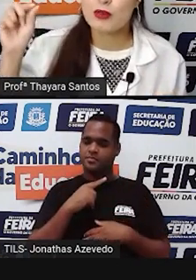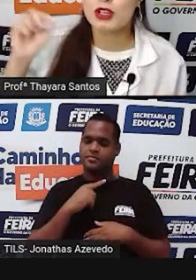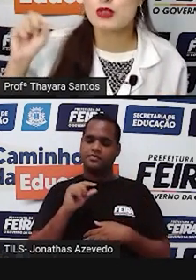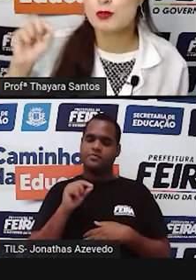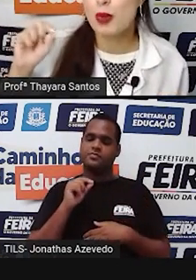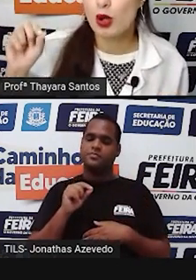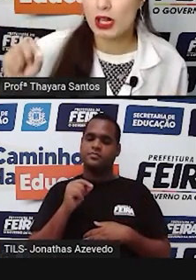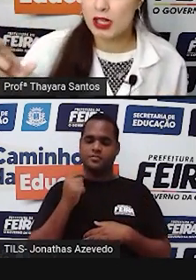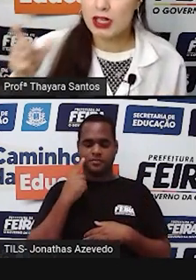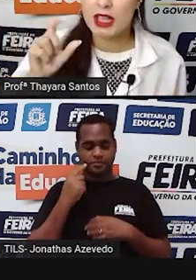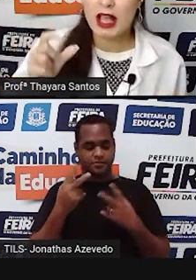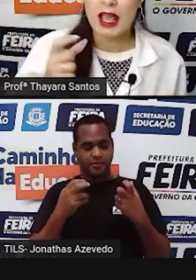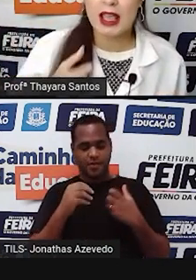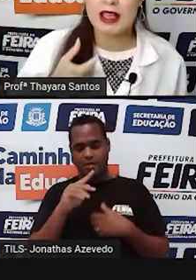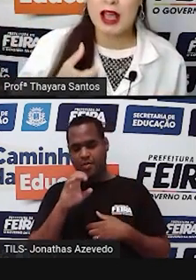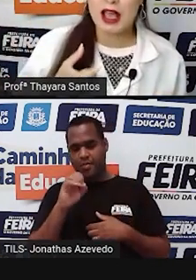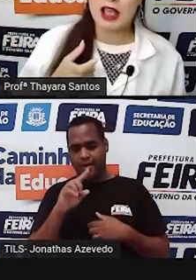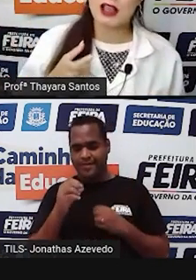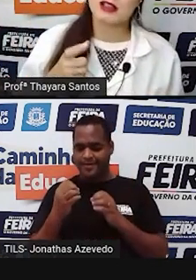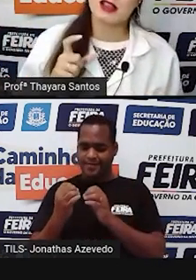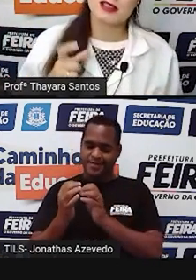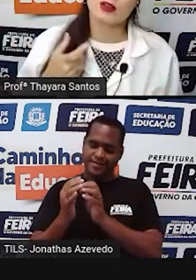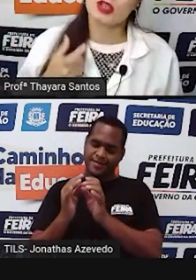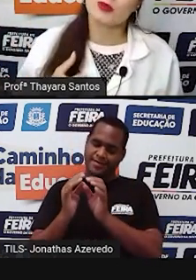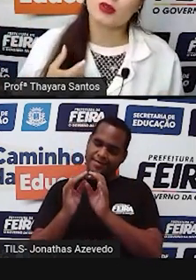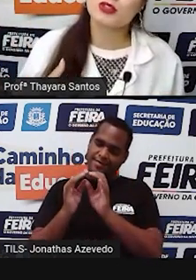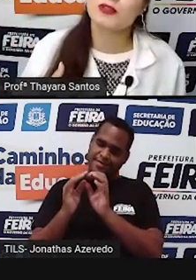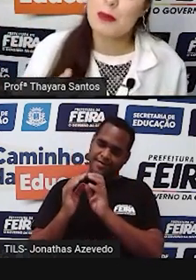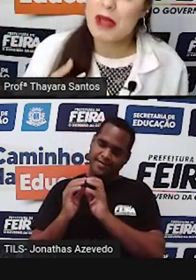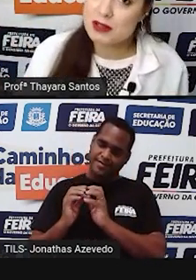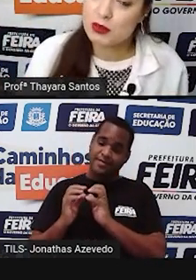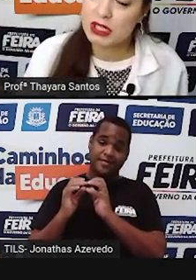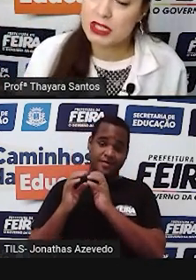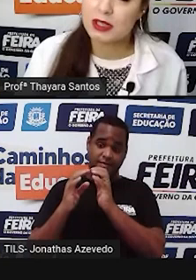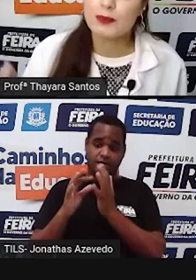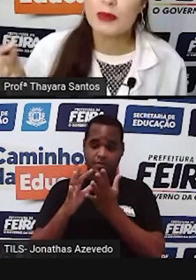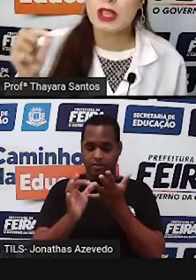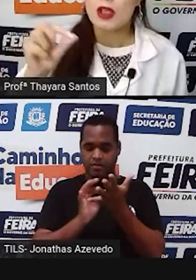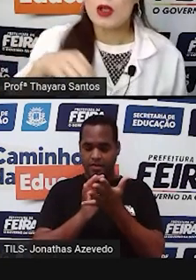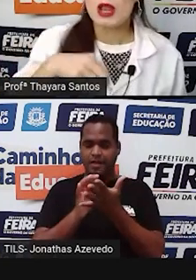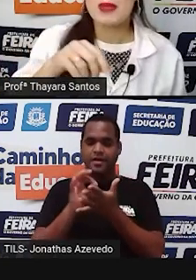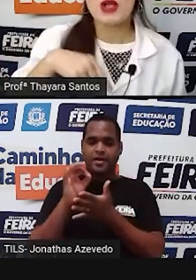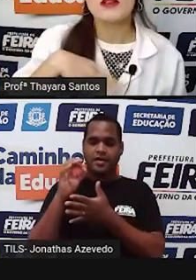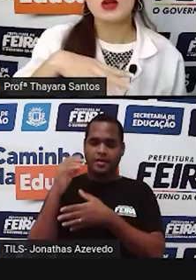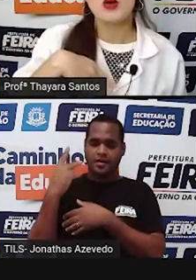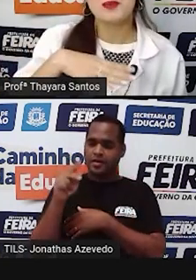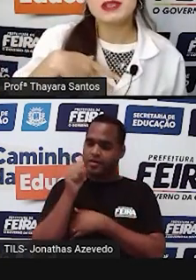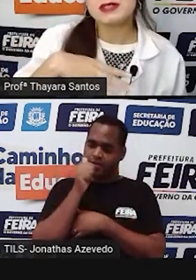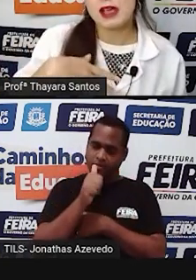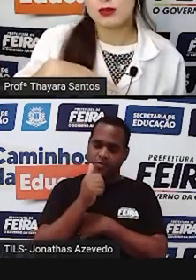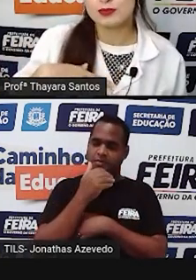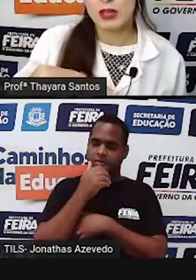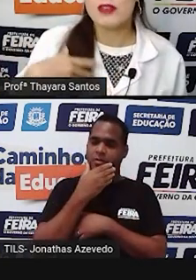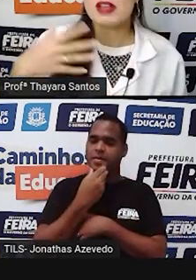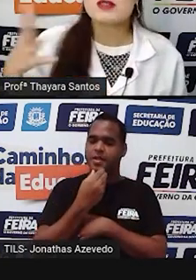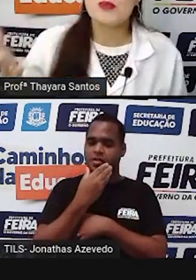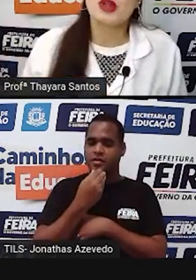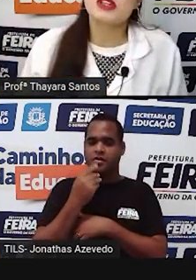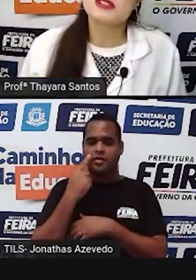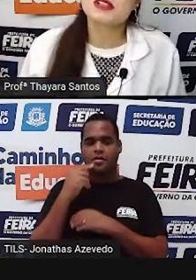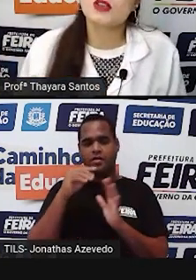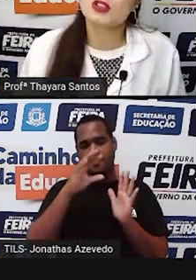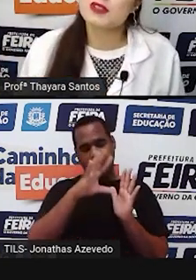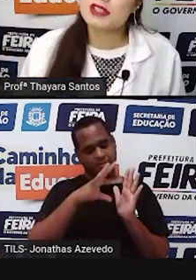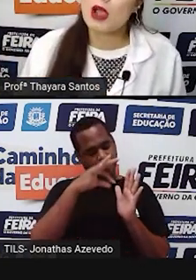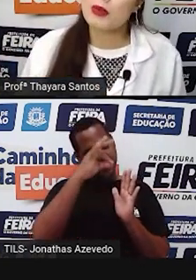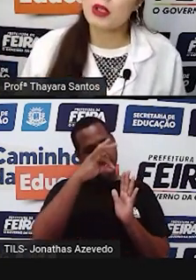pegava o grão de pólen, que carrega a célula reprodutiva masculina. Ele pegava com o pincel. Ele fazia uma